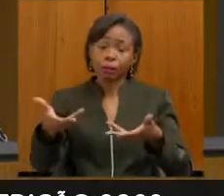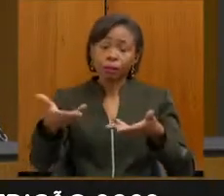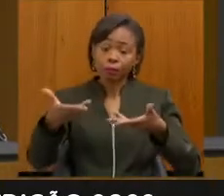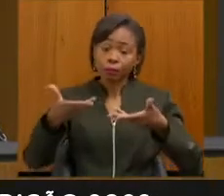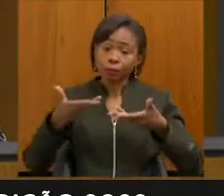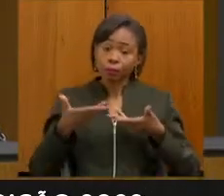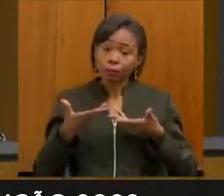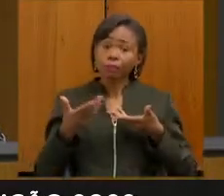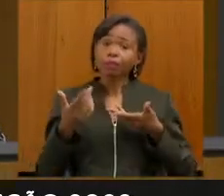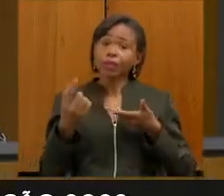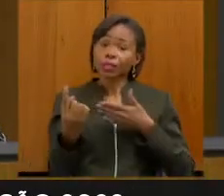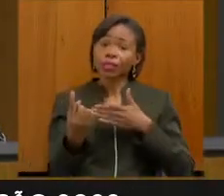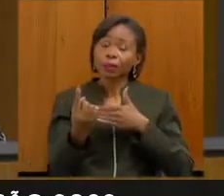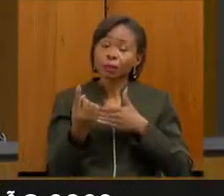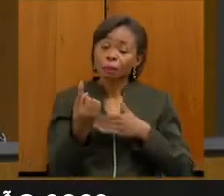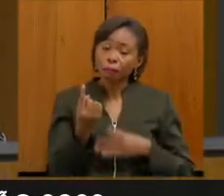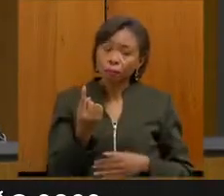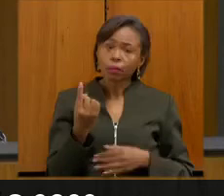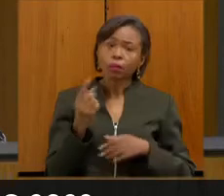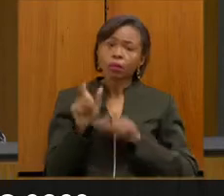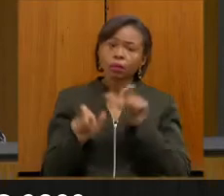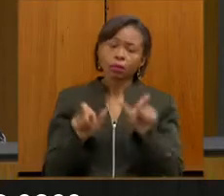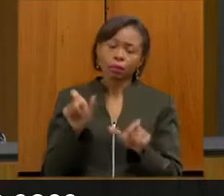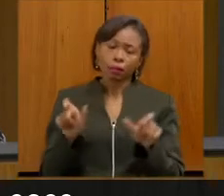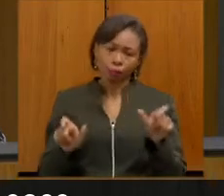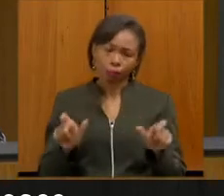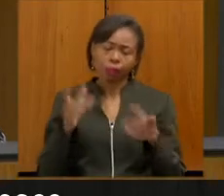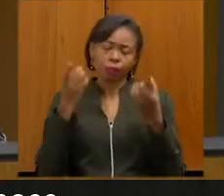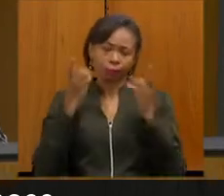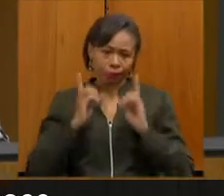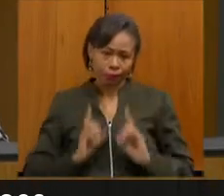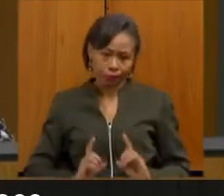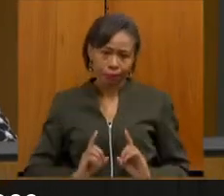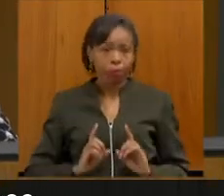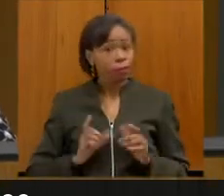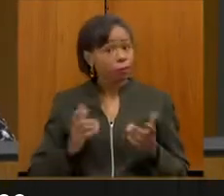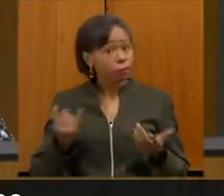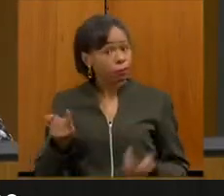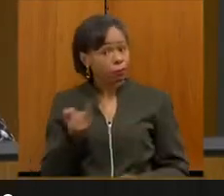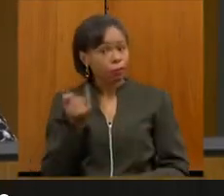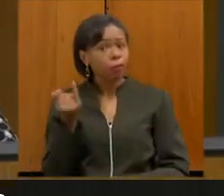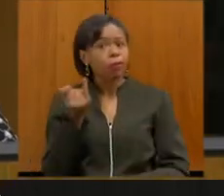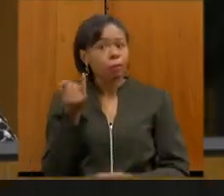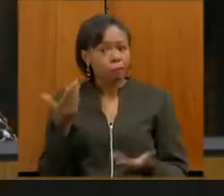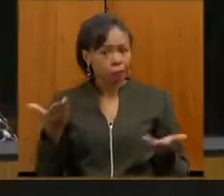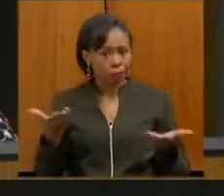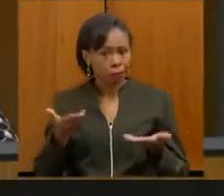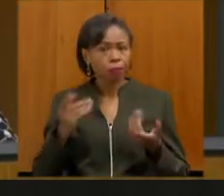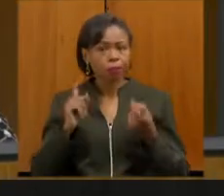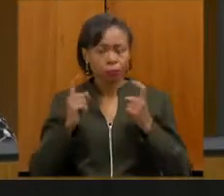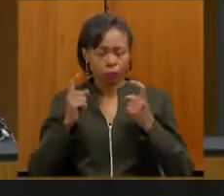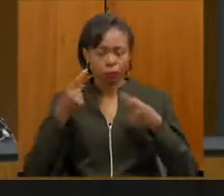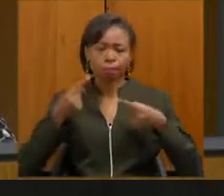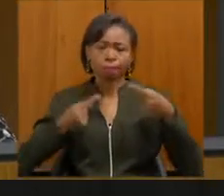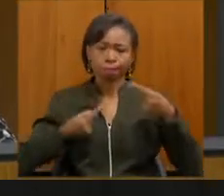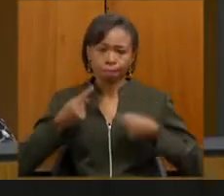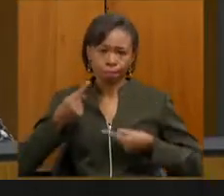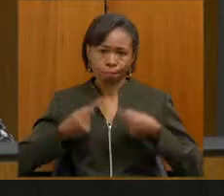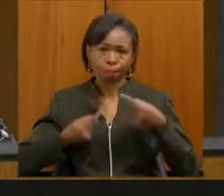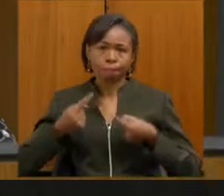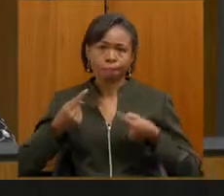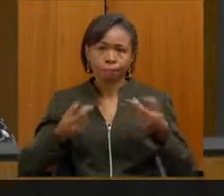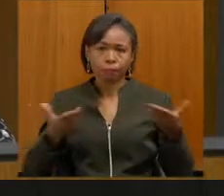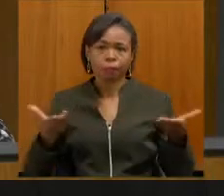pessoas nas empresas. Então, assim, é de suma importância essa discussão que estamos tendo aqui